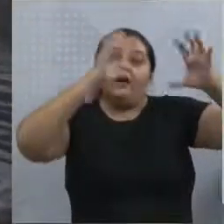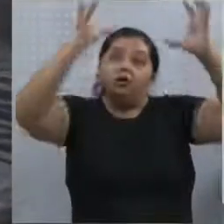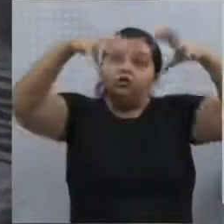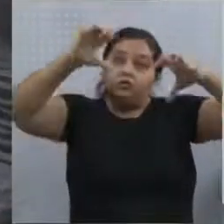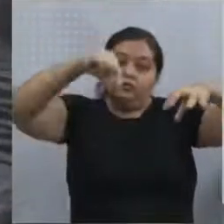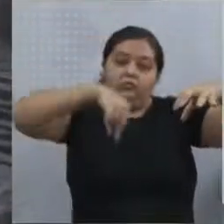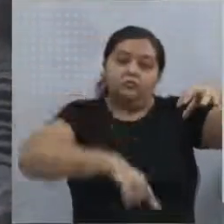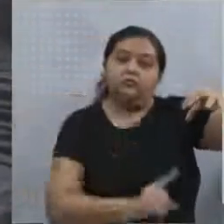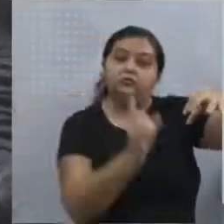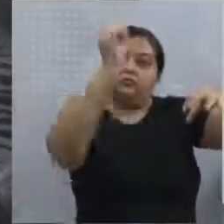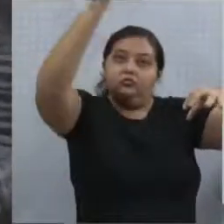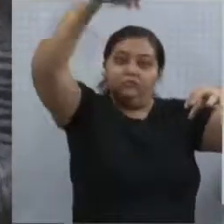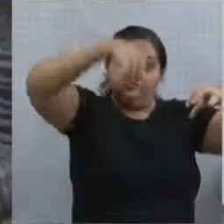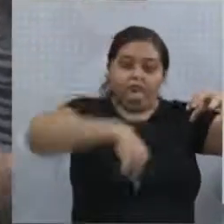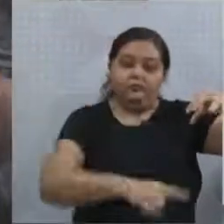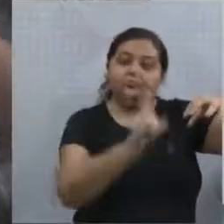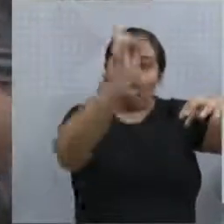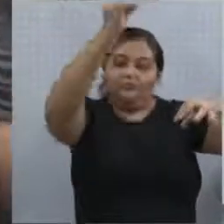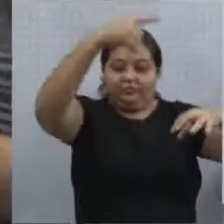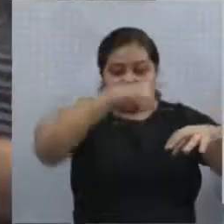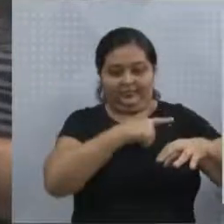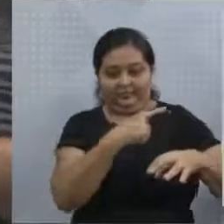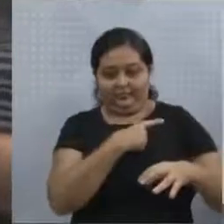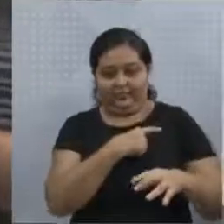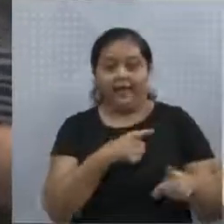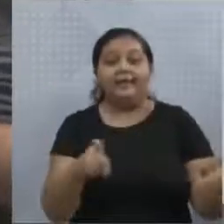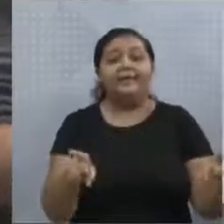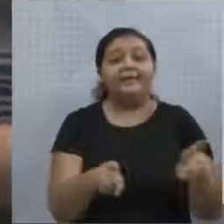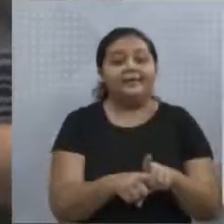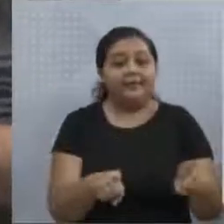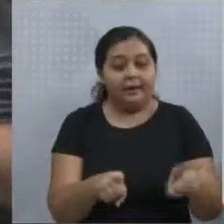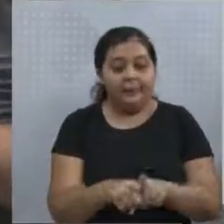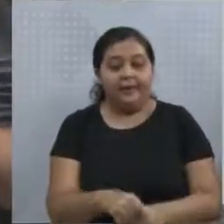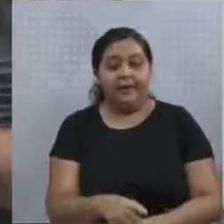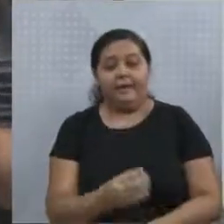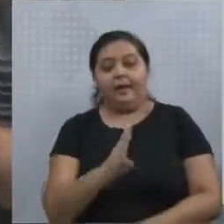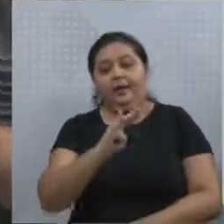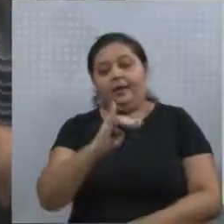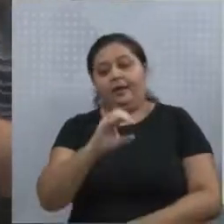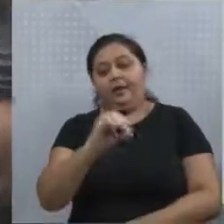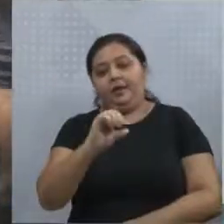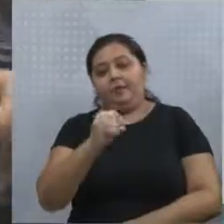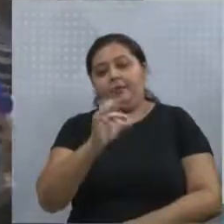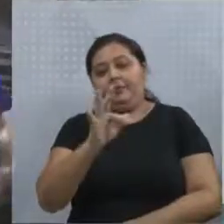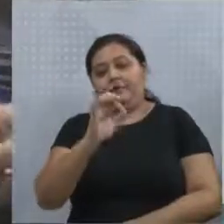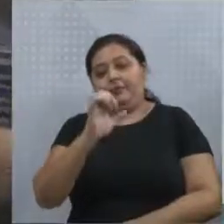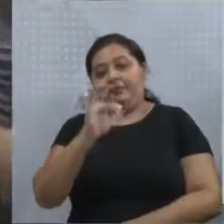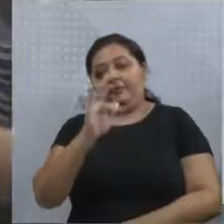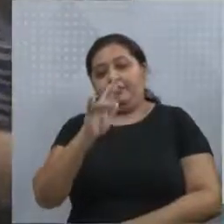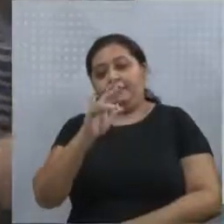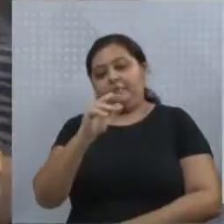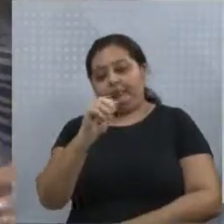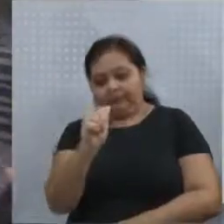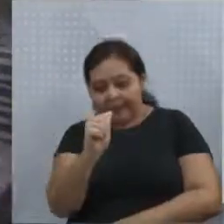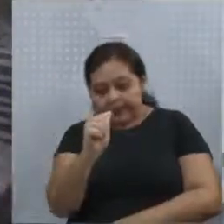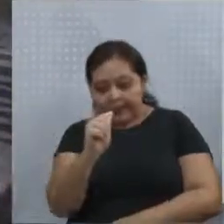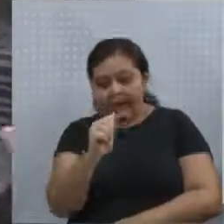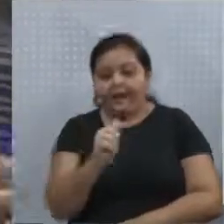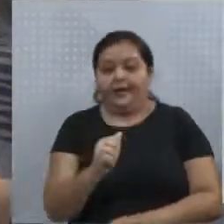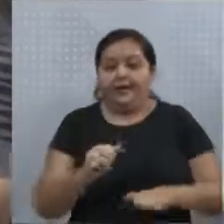E aí sucessivamente. E temos aqui finalmente a biosfera. Bio, vida, fera, camada. É a